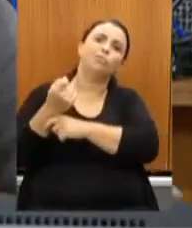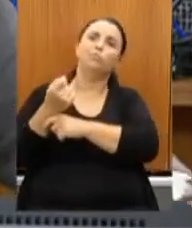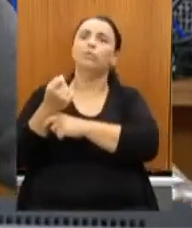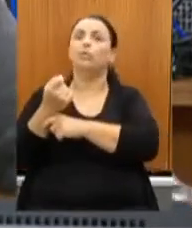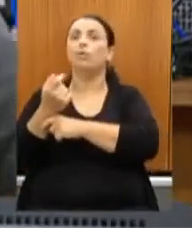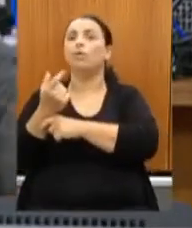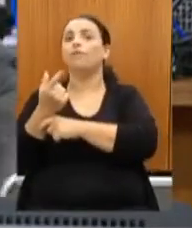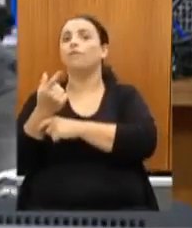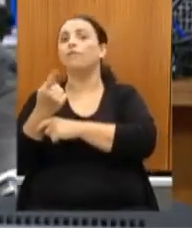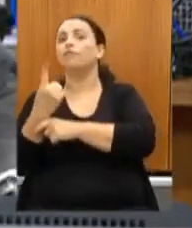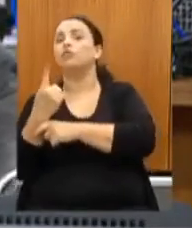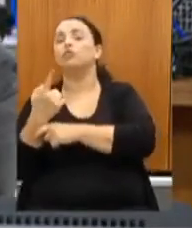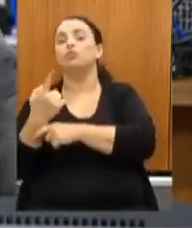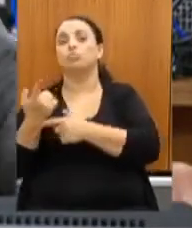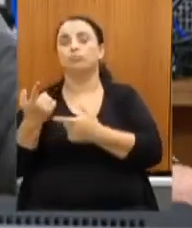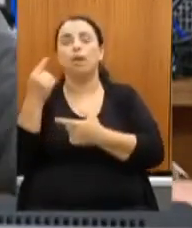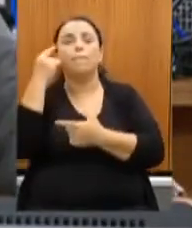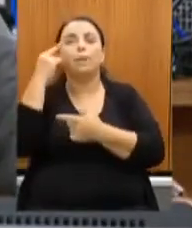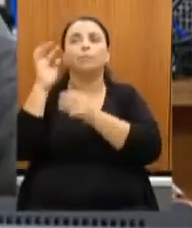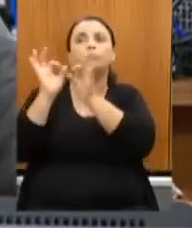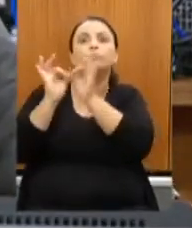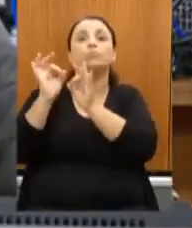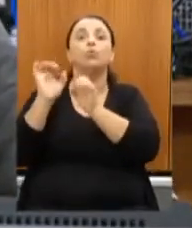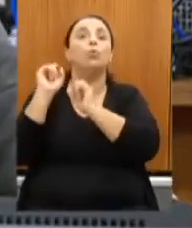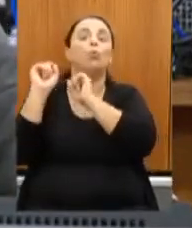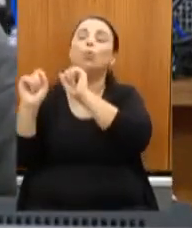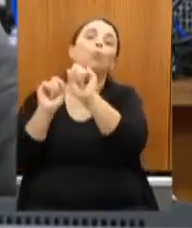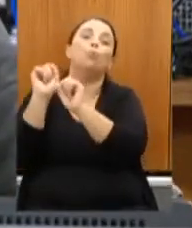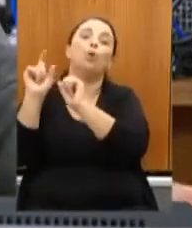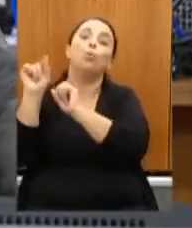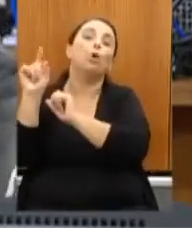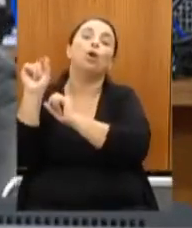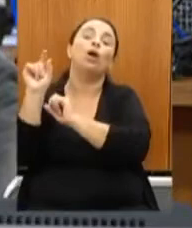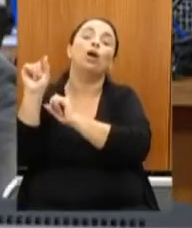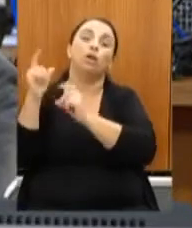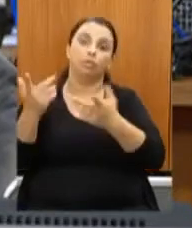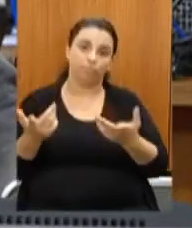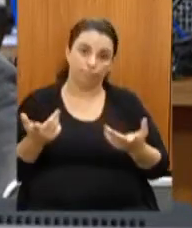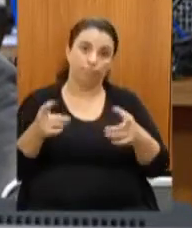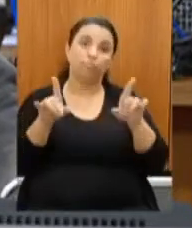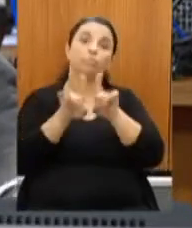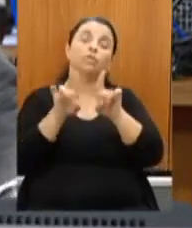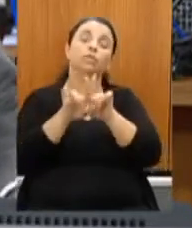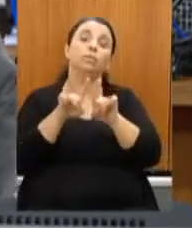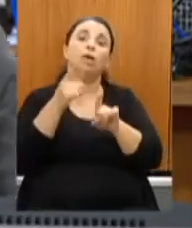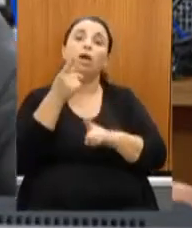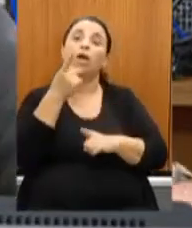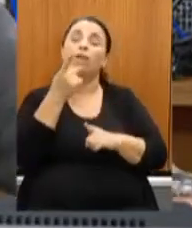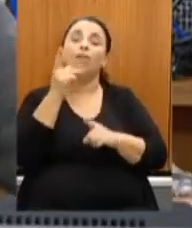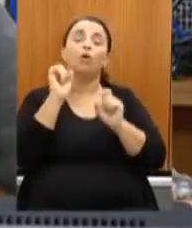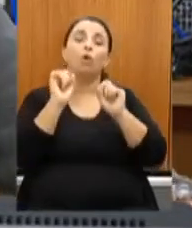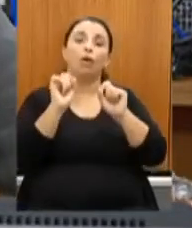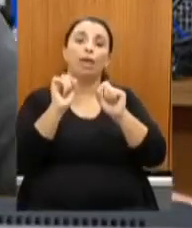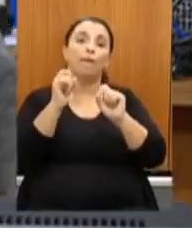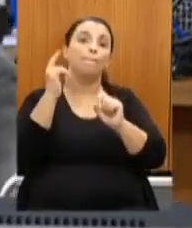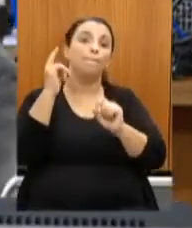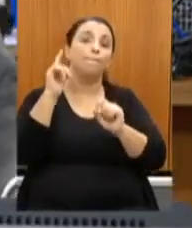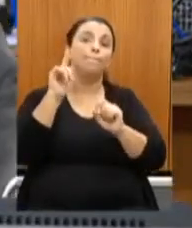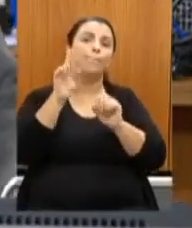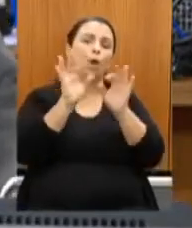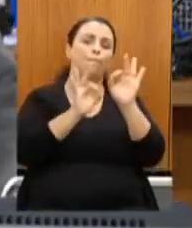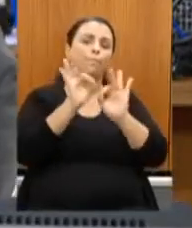também queria dizer aqui que esse projeto do Minas para Minas